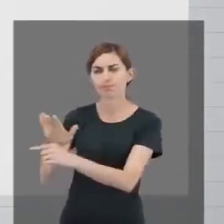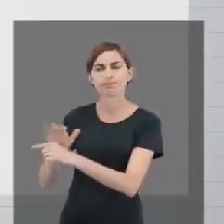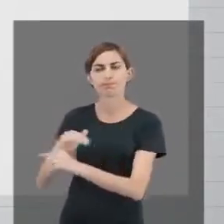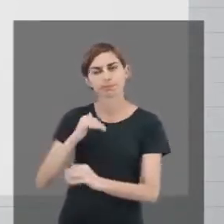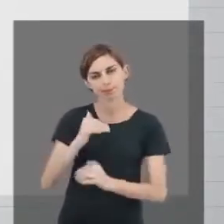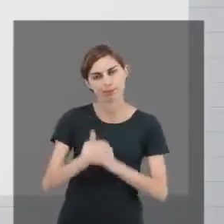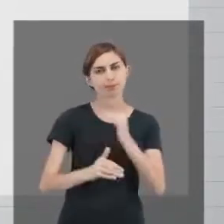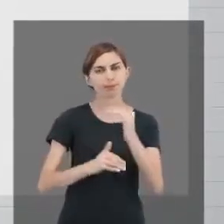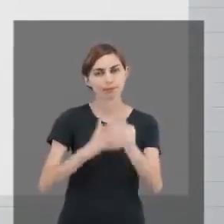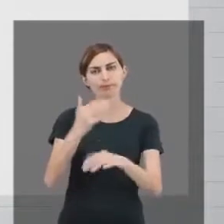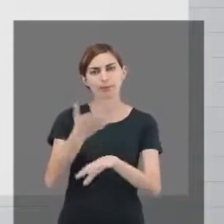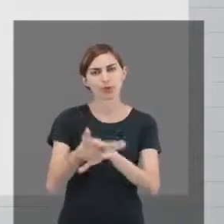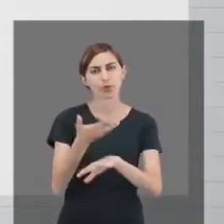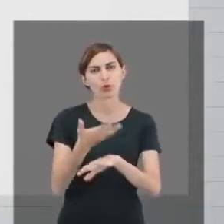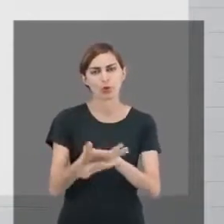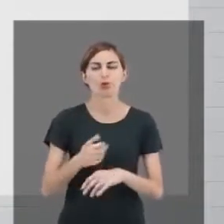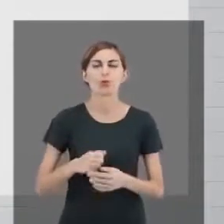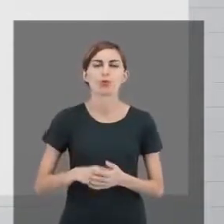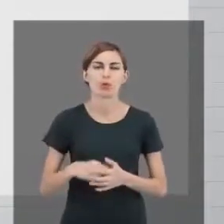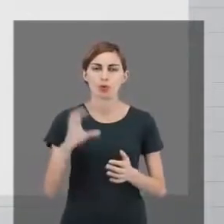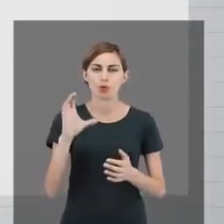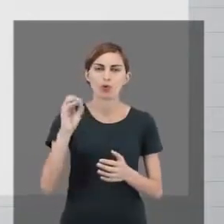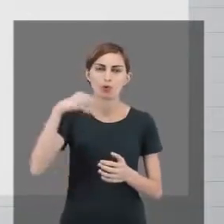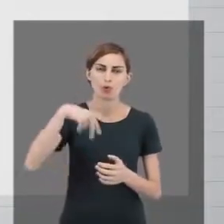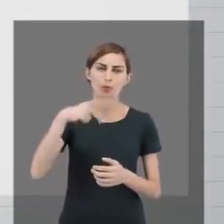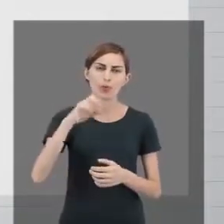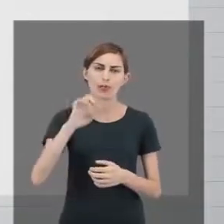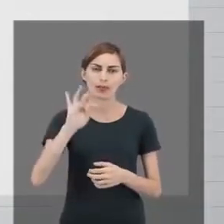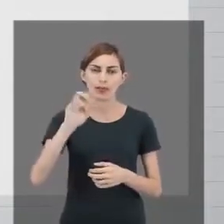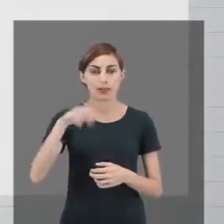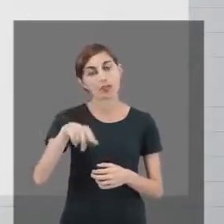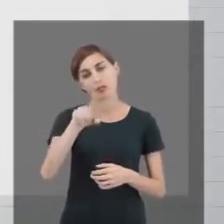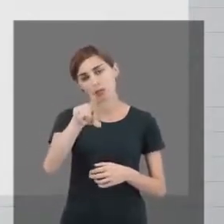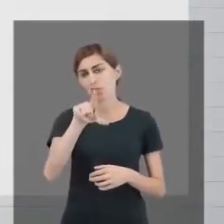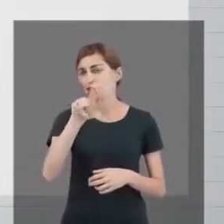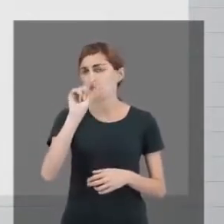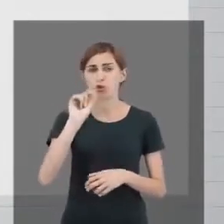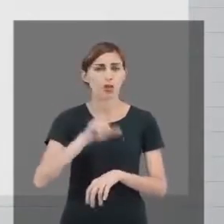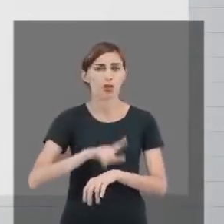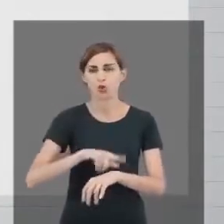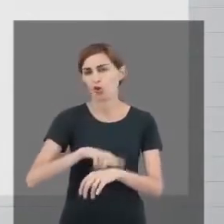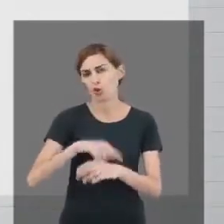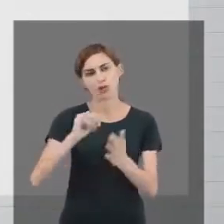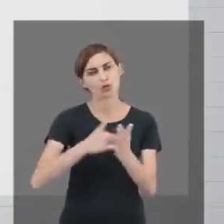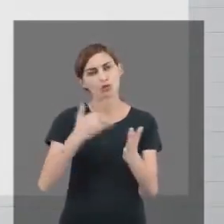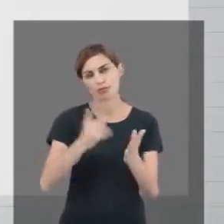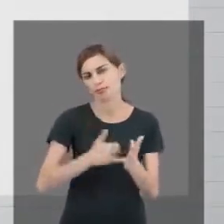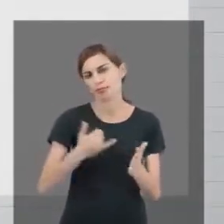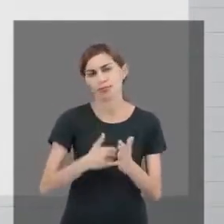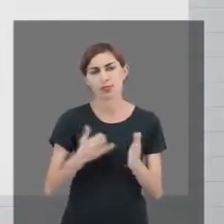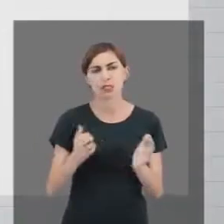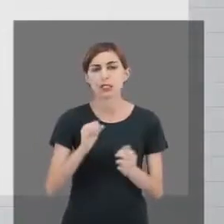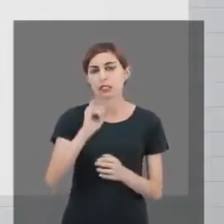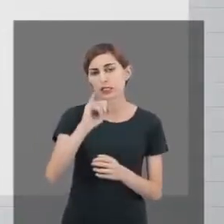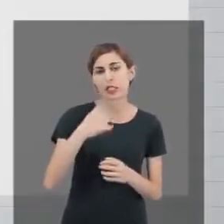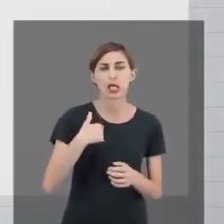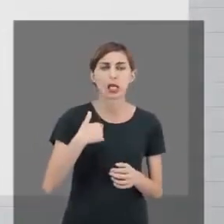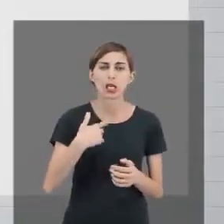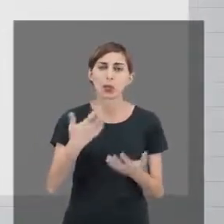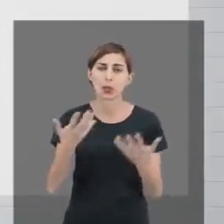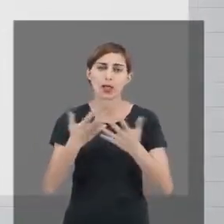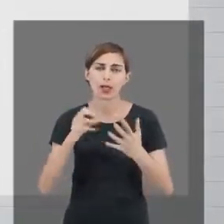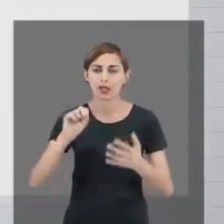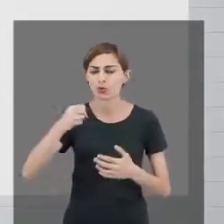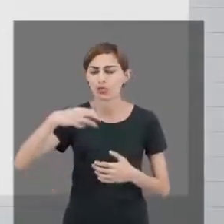desenvolvimento daquela competência. Mas isso foi você que escolheu na hora da inscrição. Ah, e se eu optei pelo